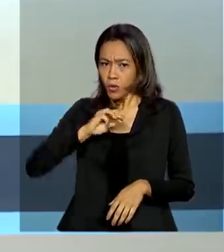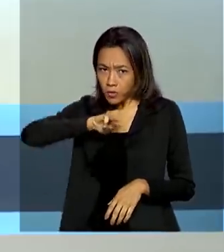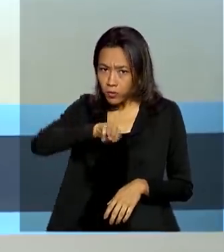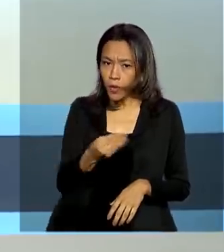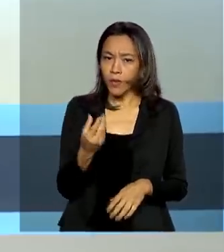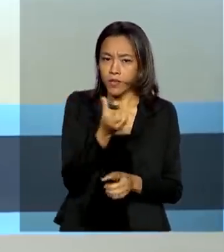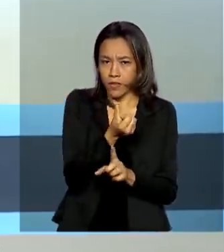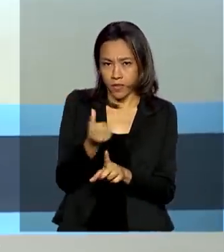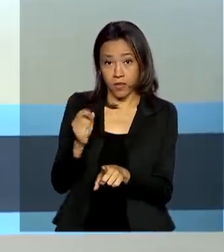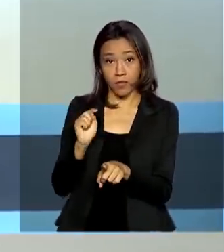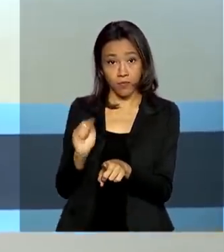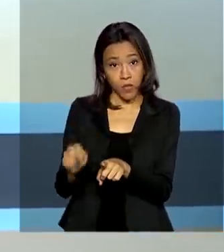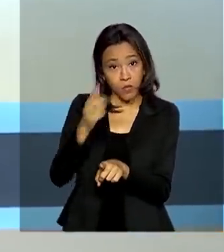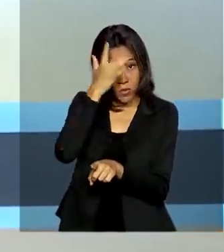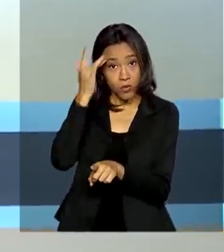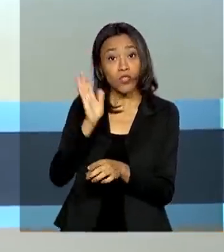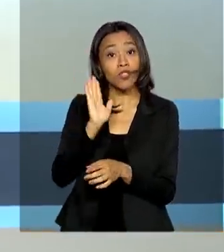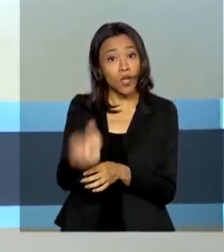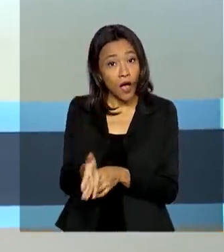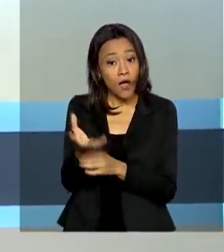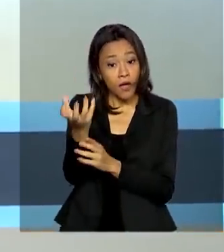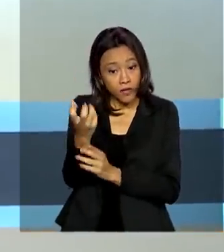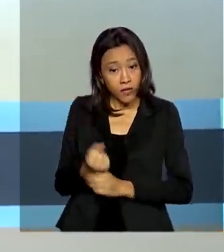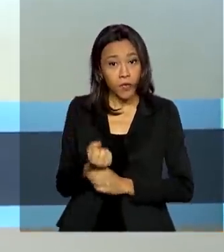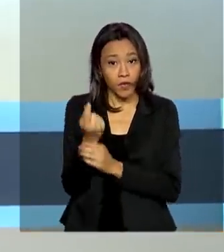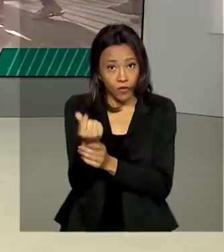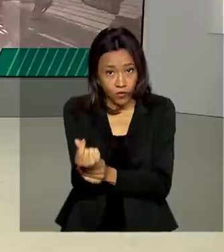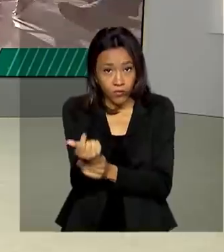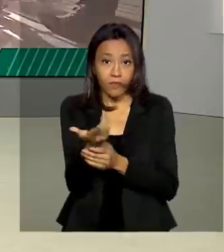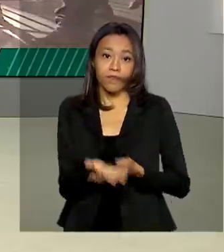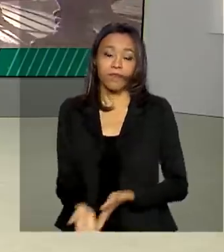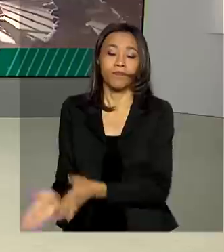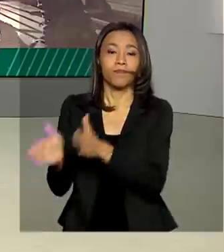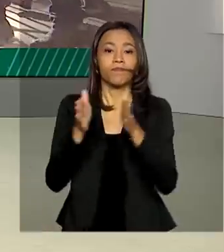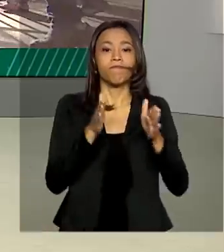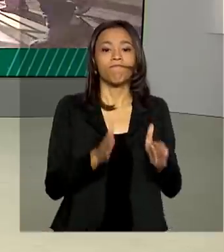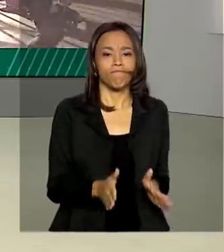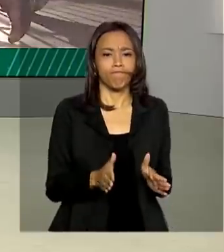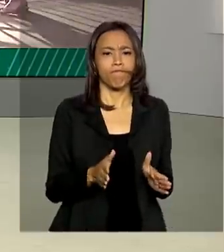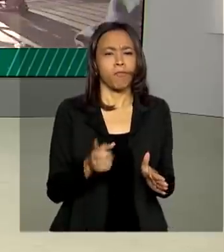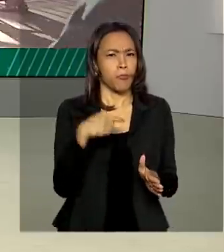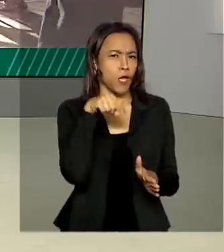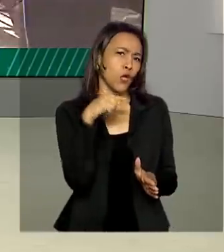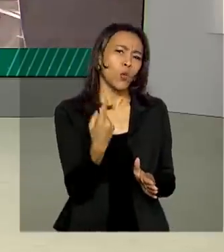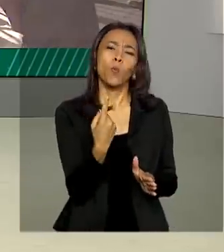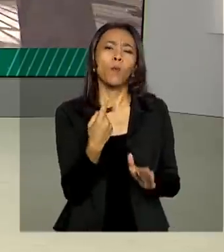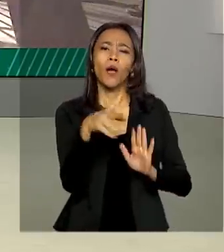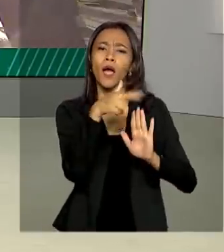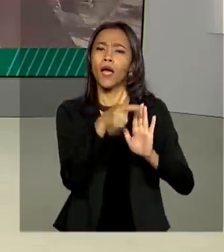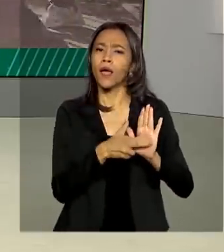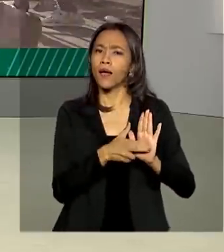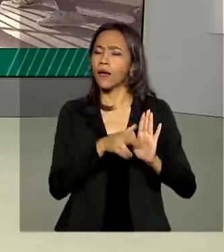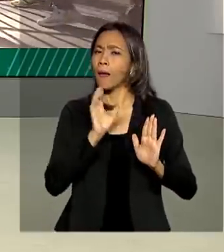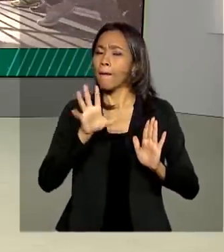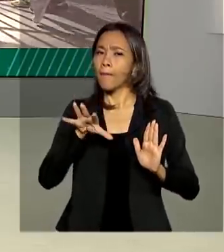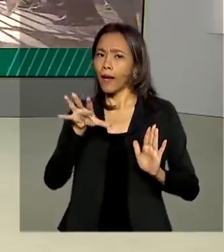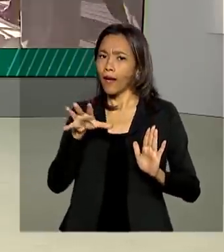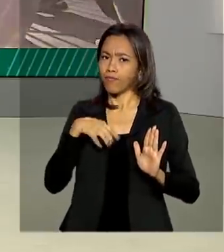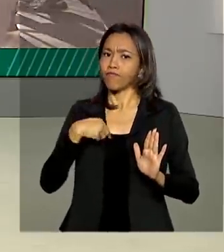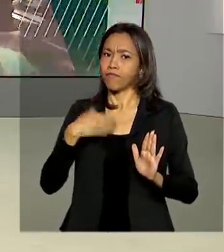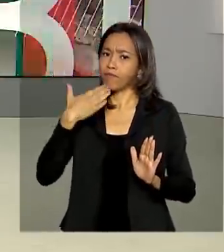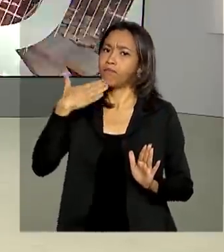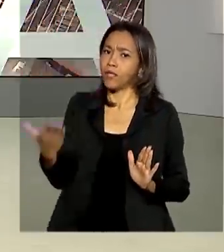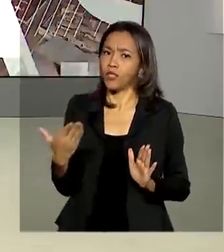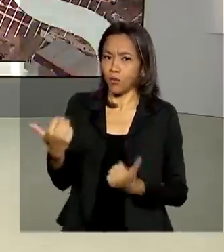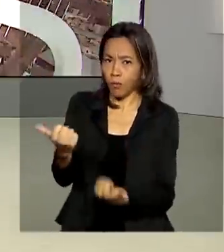mil pessoas receberam o auxílio emergencial. E um dos requisitos para solicitar o auxílio emergencial de